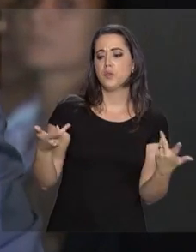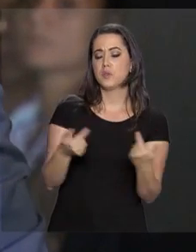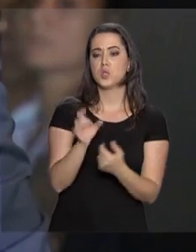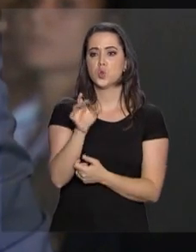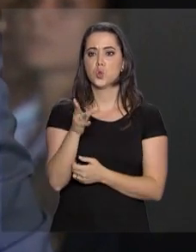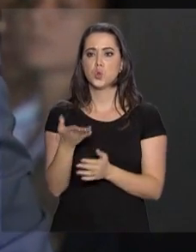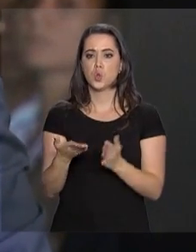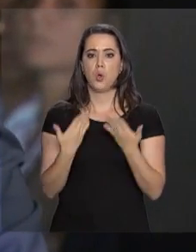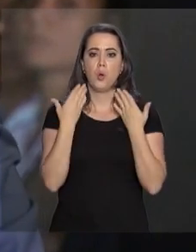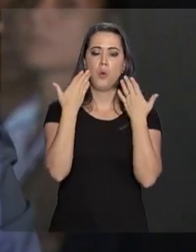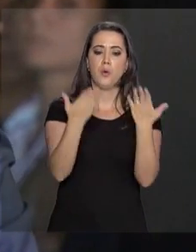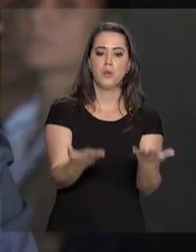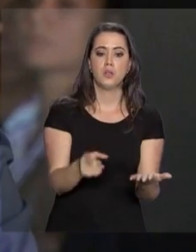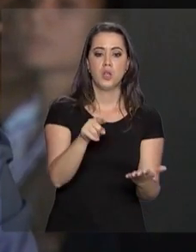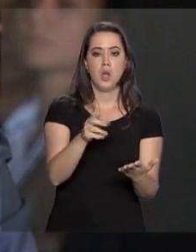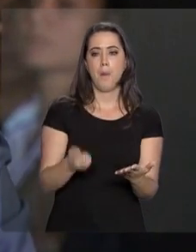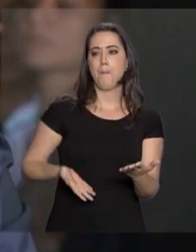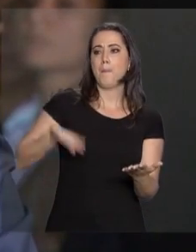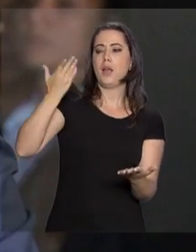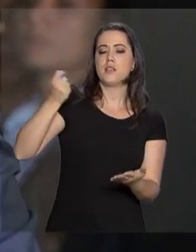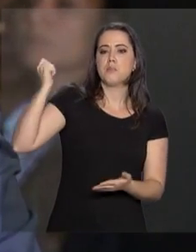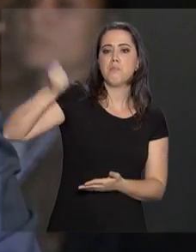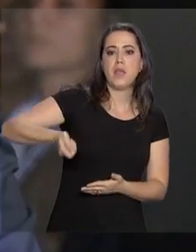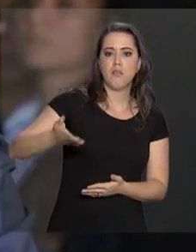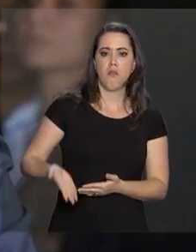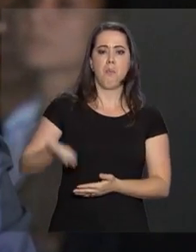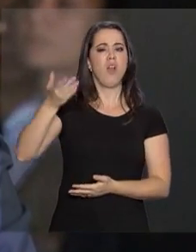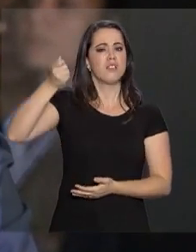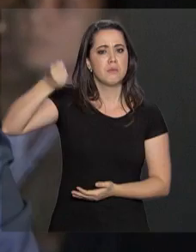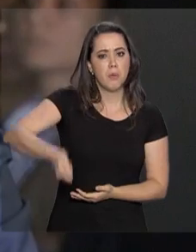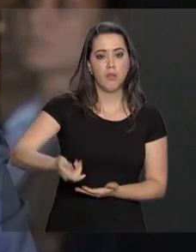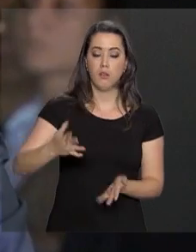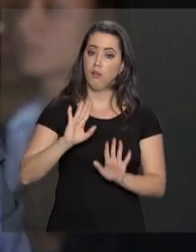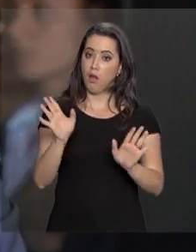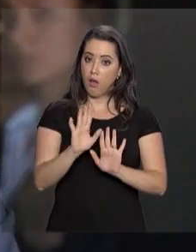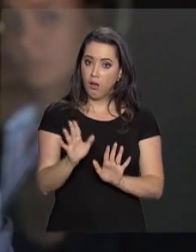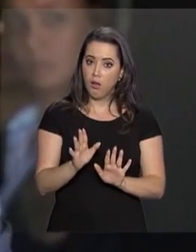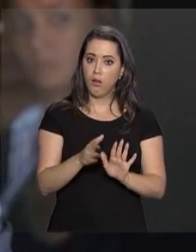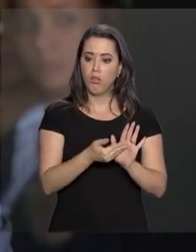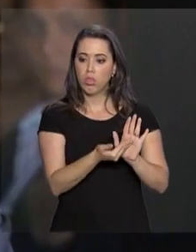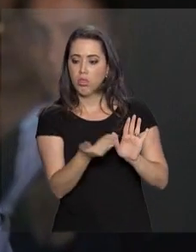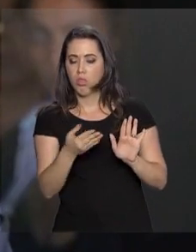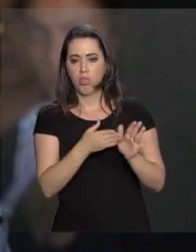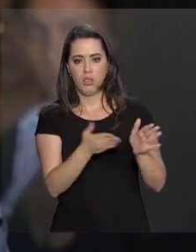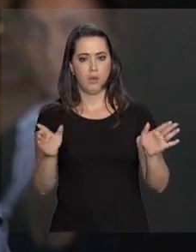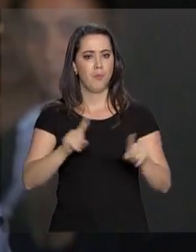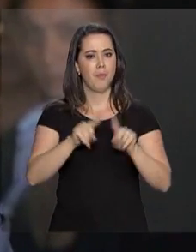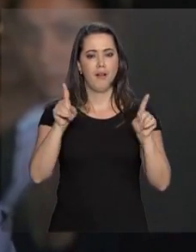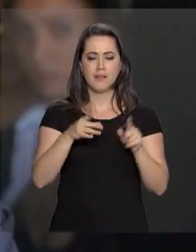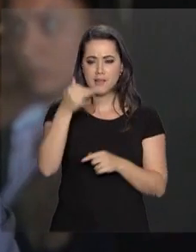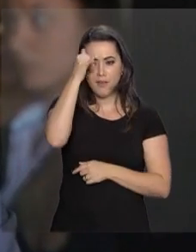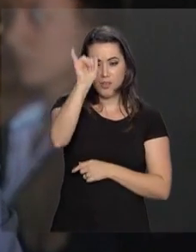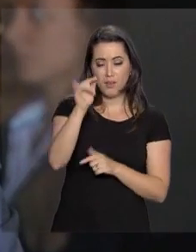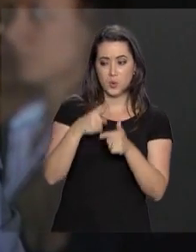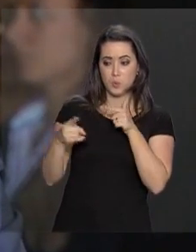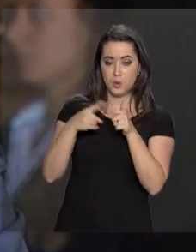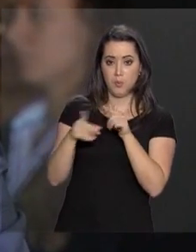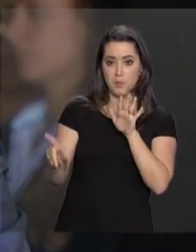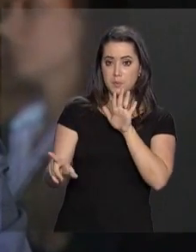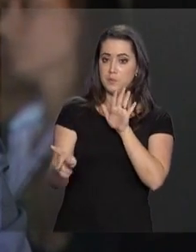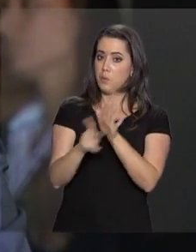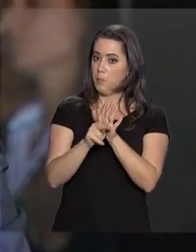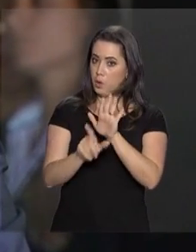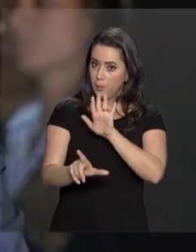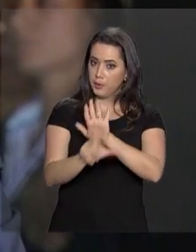somente elevar penas. Pretende-se, sim, enfrentar os pontos de estrangulamento da legislação